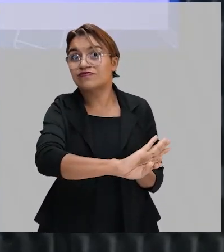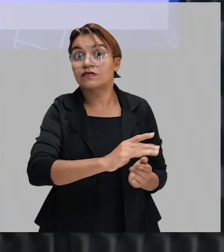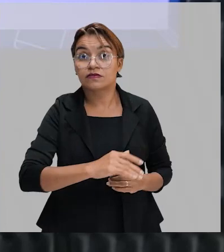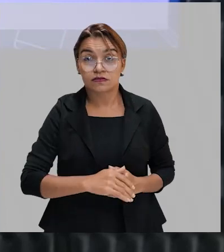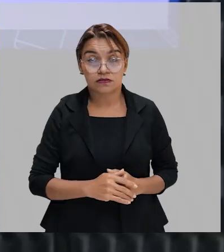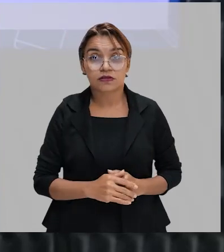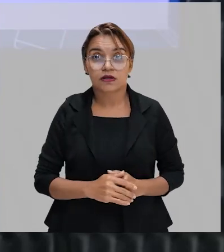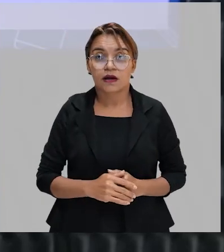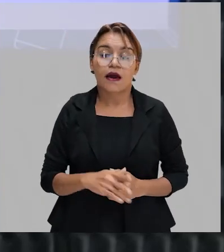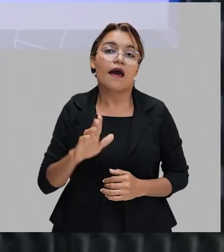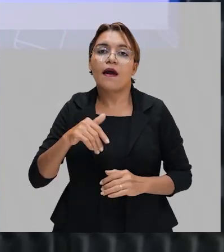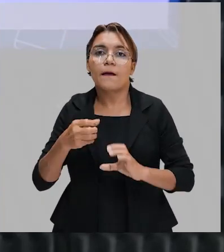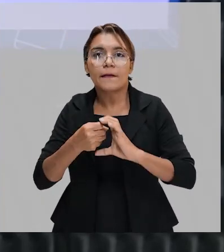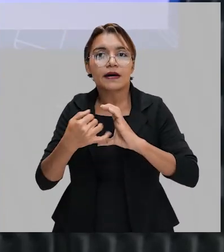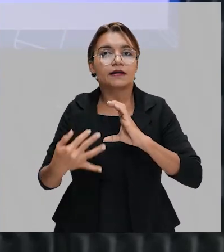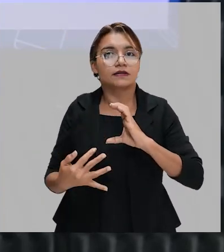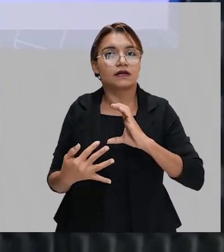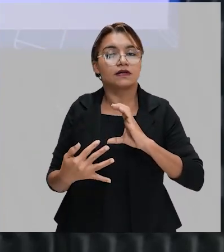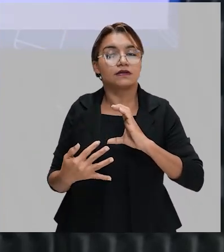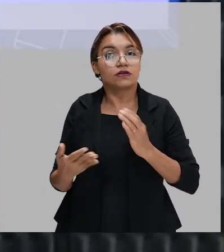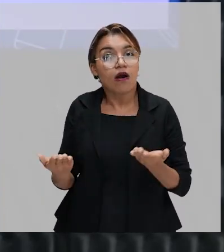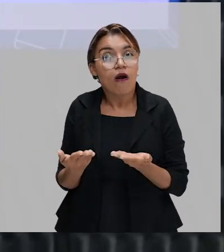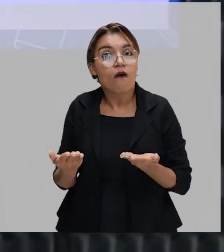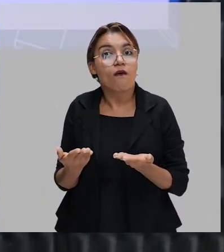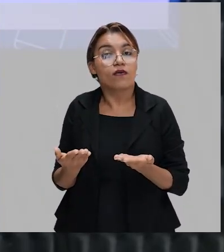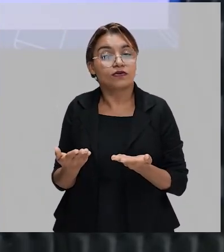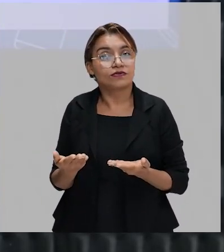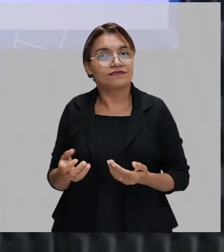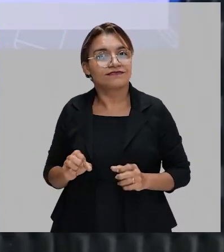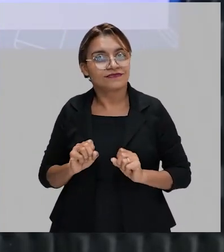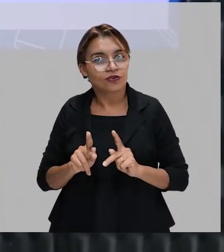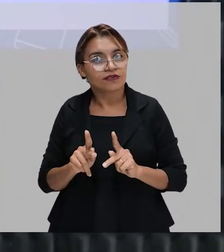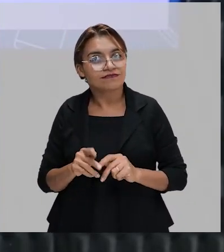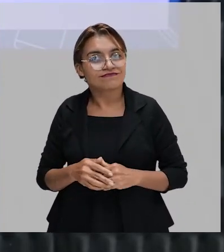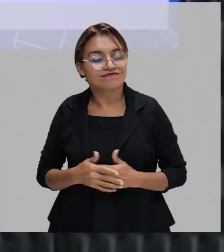uma característica da era atual. Tá bom?